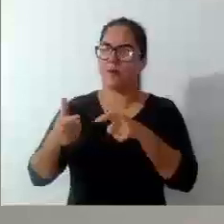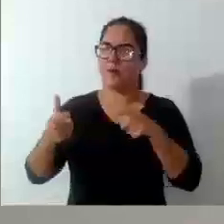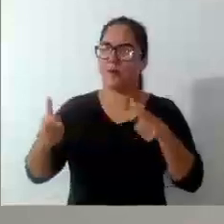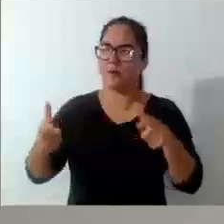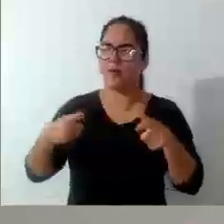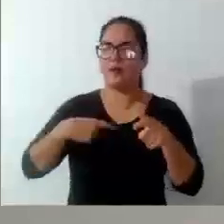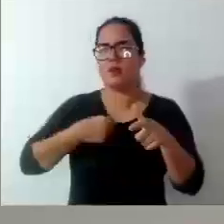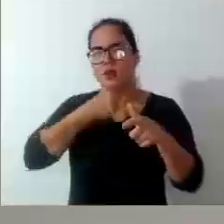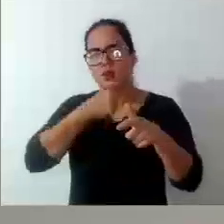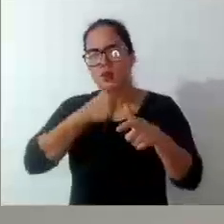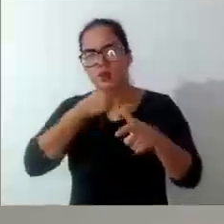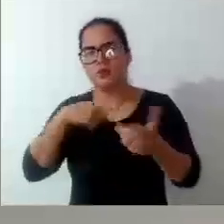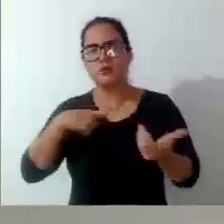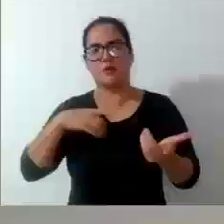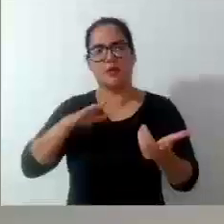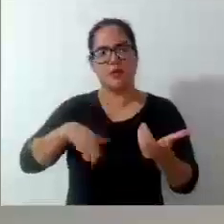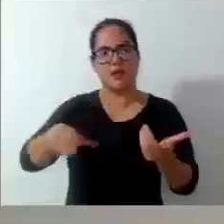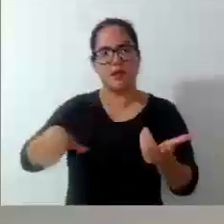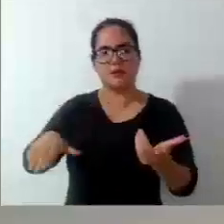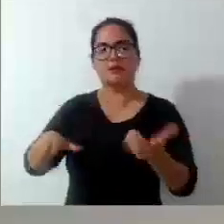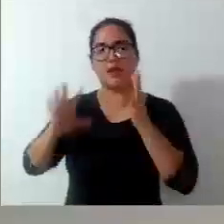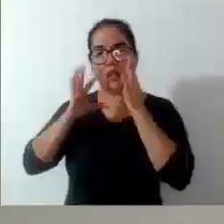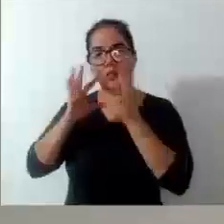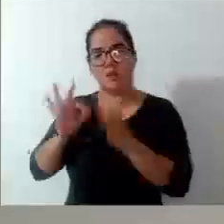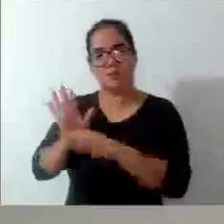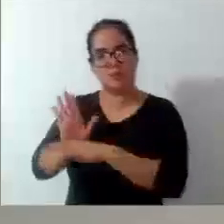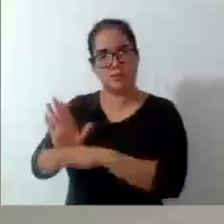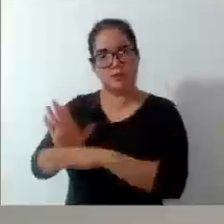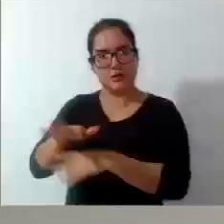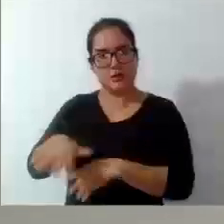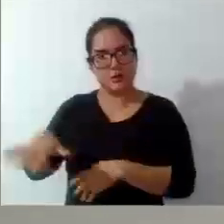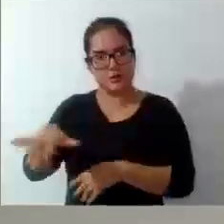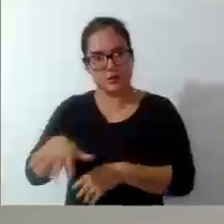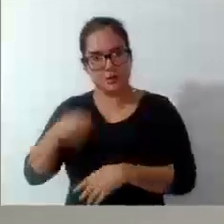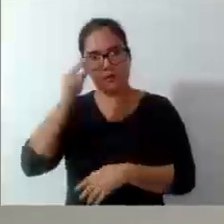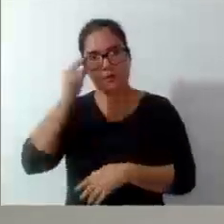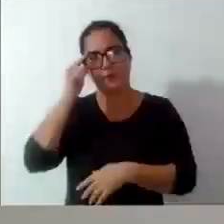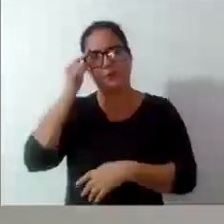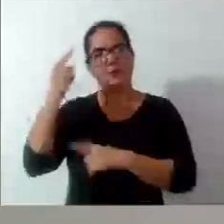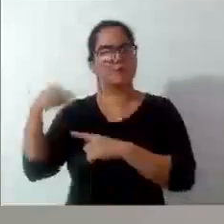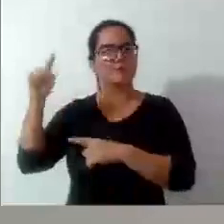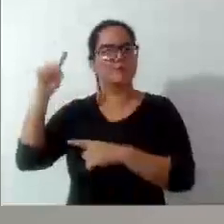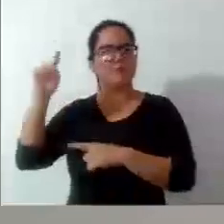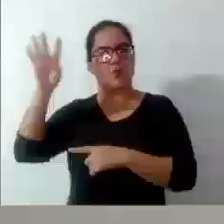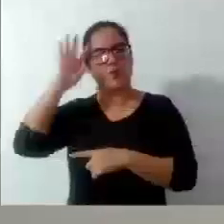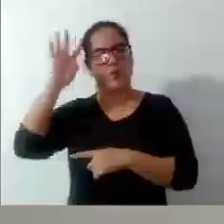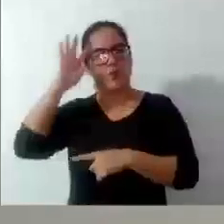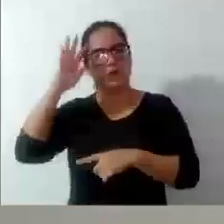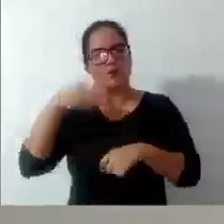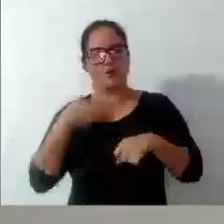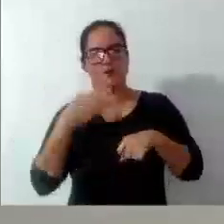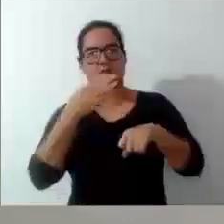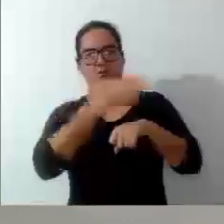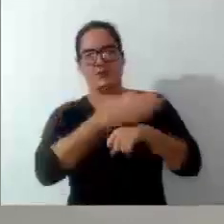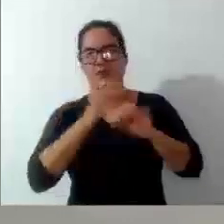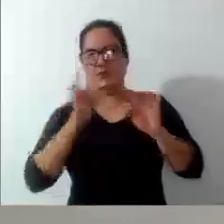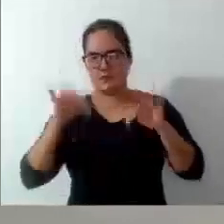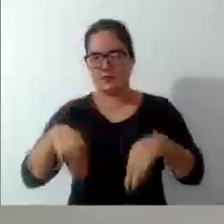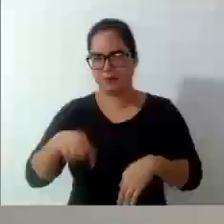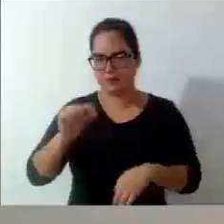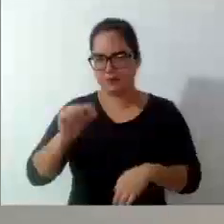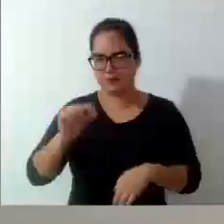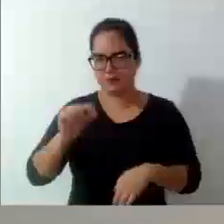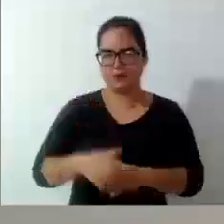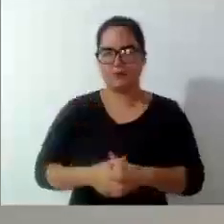e aquele bairro está pedindo aí a nossa atenção. Na última quarta-feira, participei, só para finalizar, presidente,